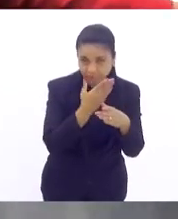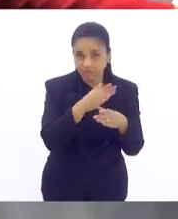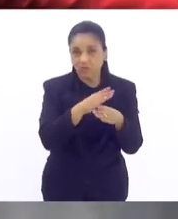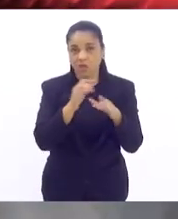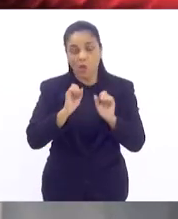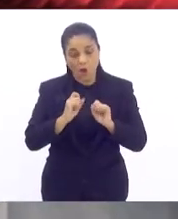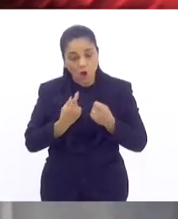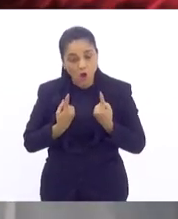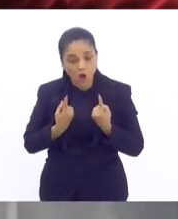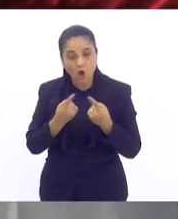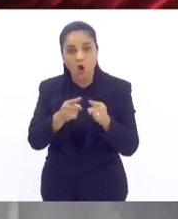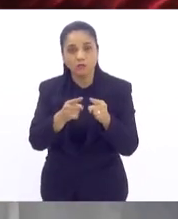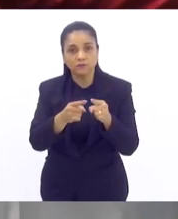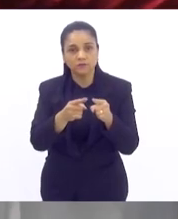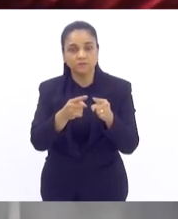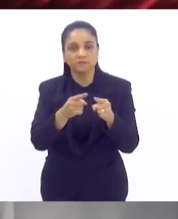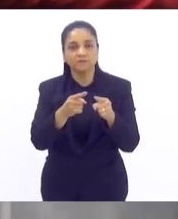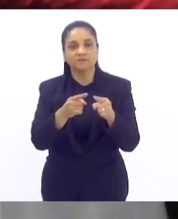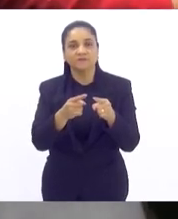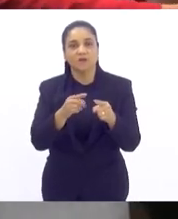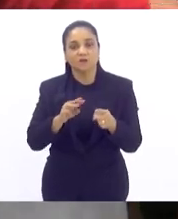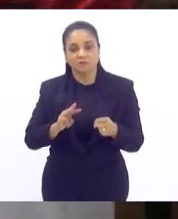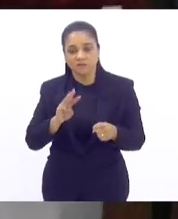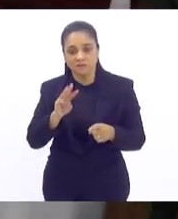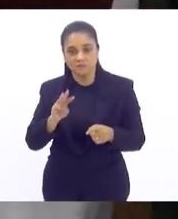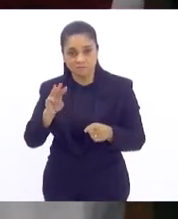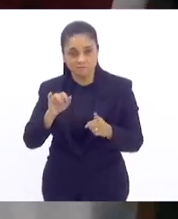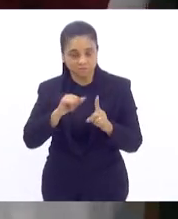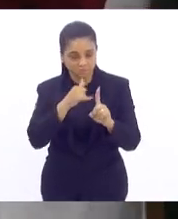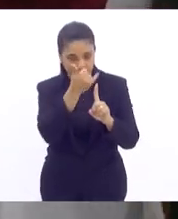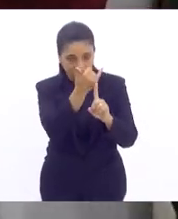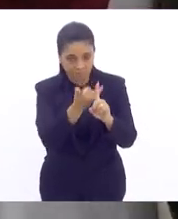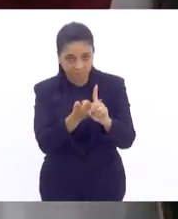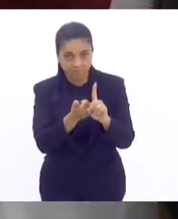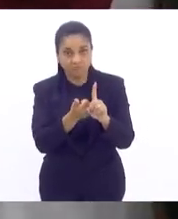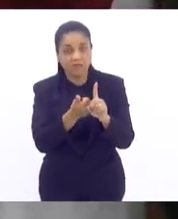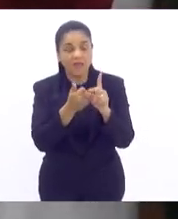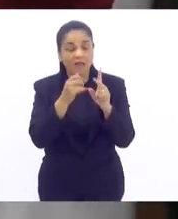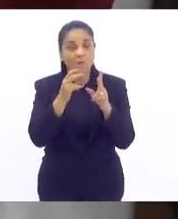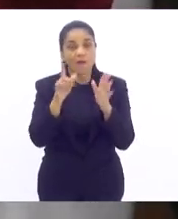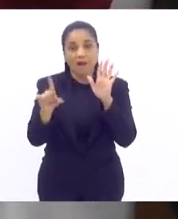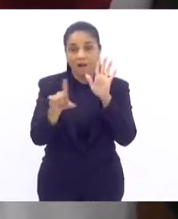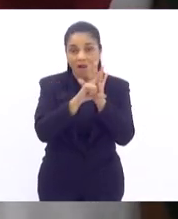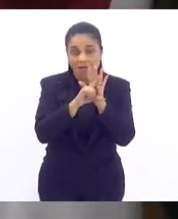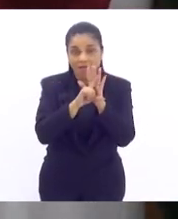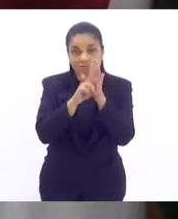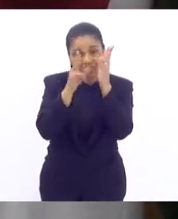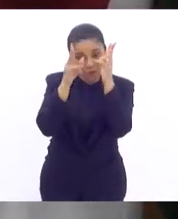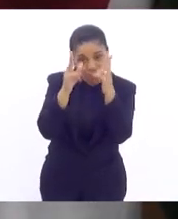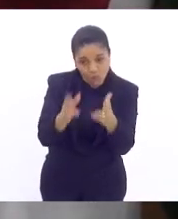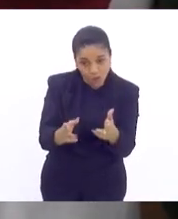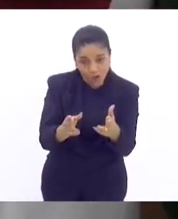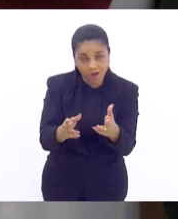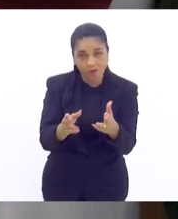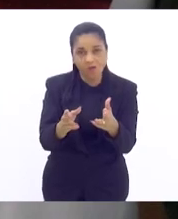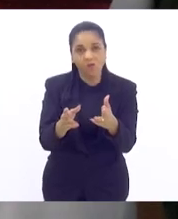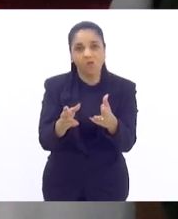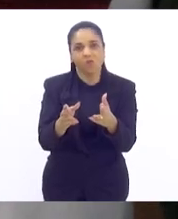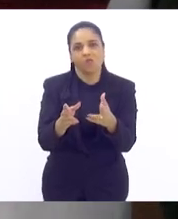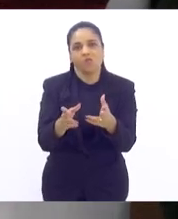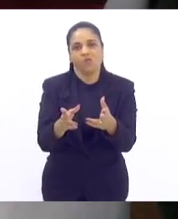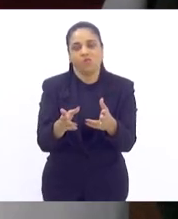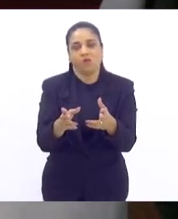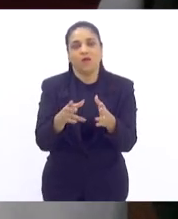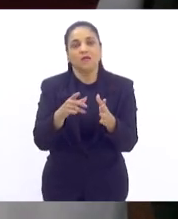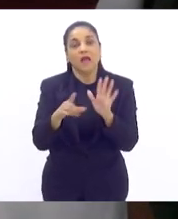de combate ao cyberbullying, que é uma lei idêntica, exatamente, que é uma lei antiga, idêntica, e